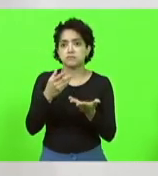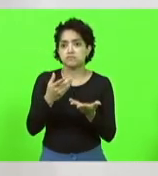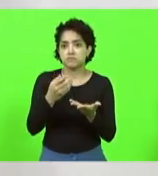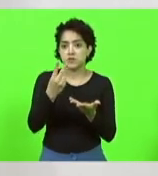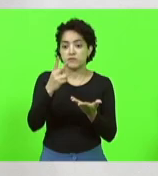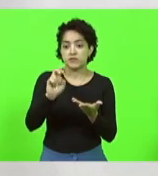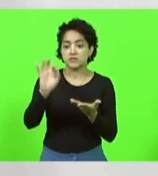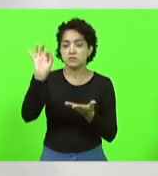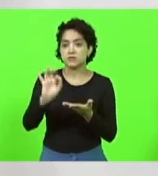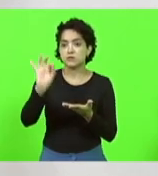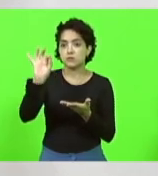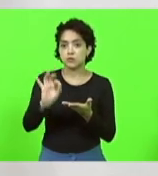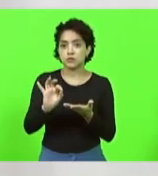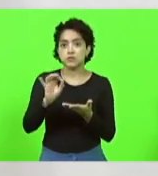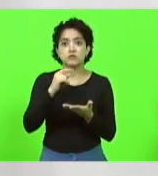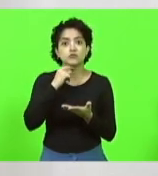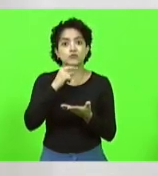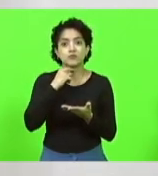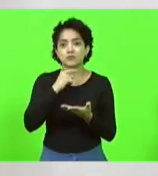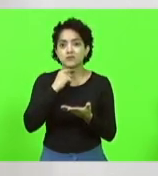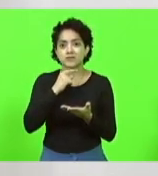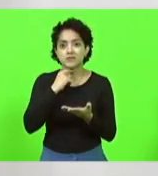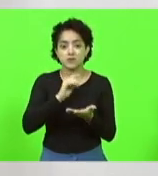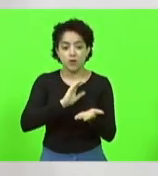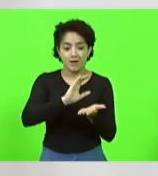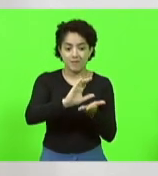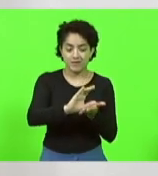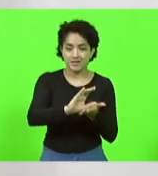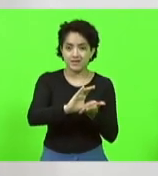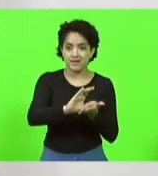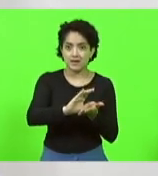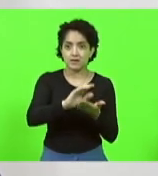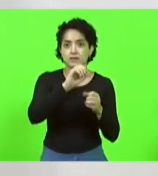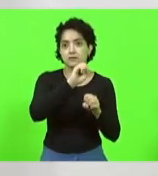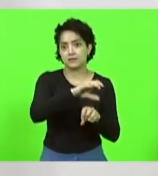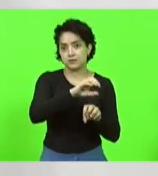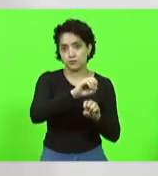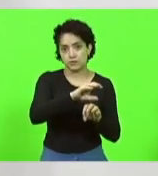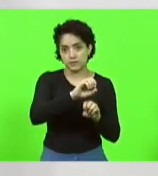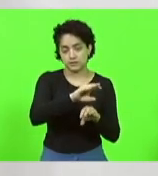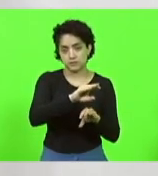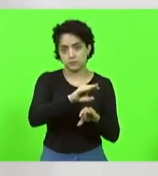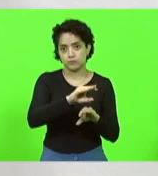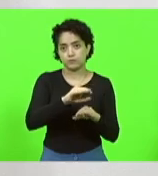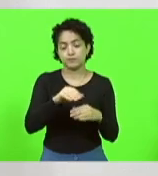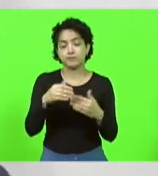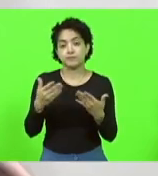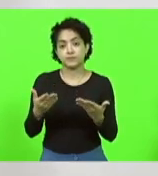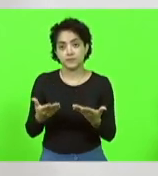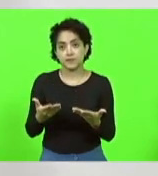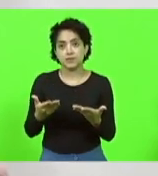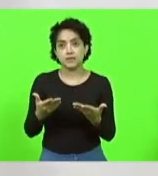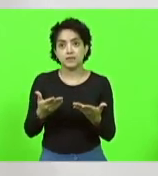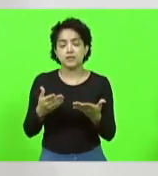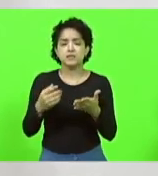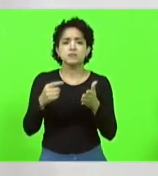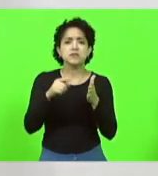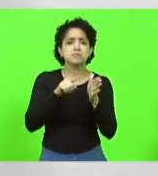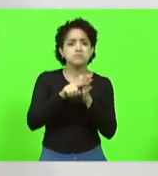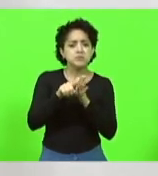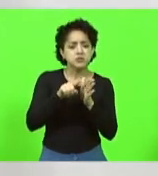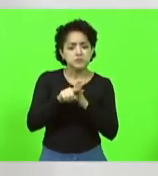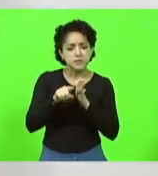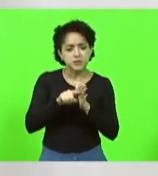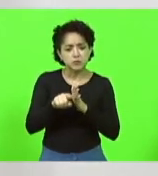na educação que é constitucional. e ao mesmo tempo se questiona por que não conseguiram.